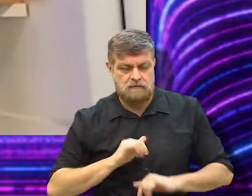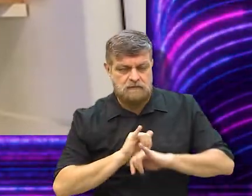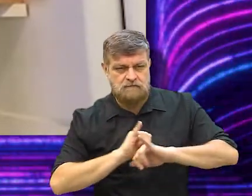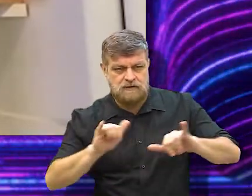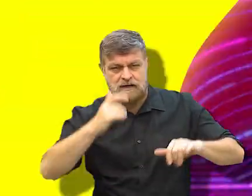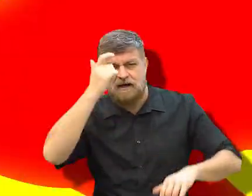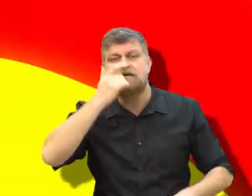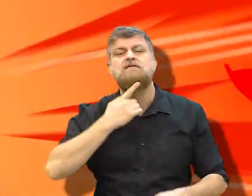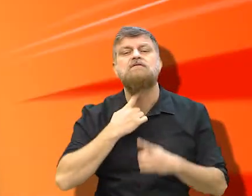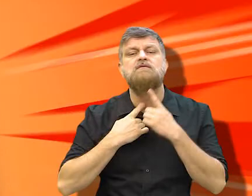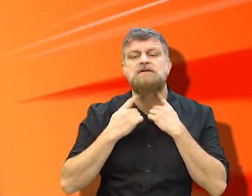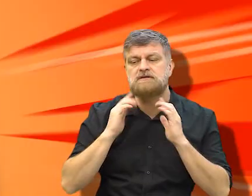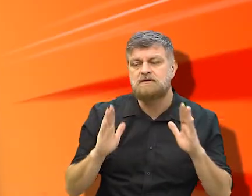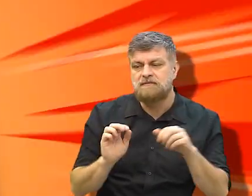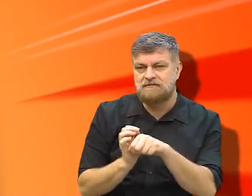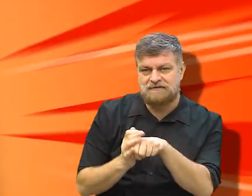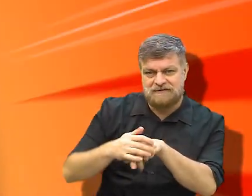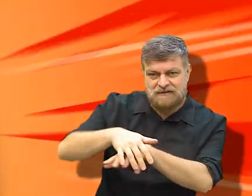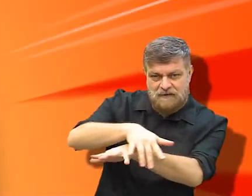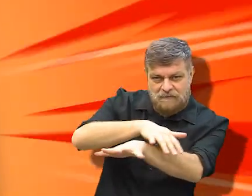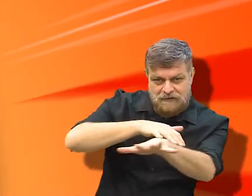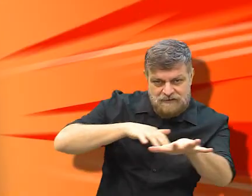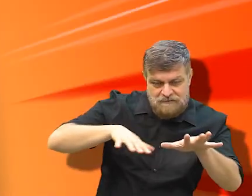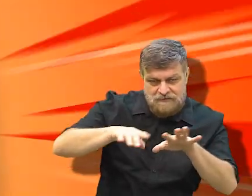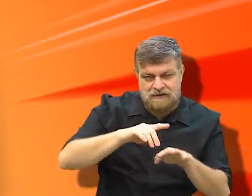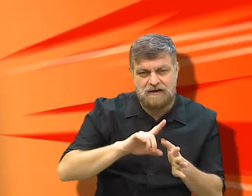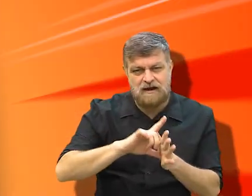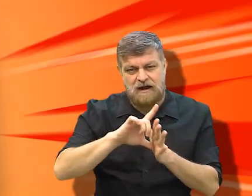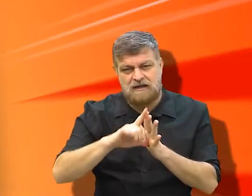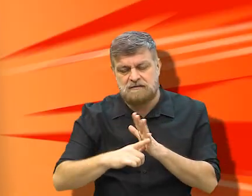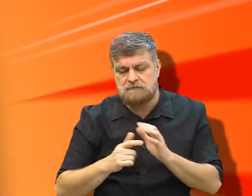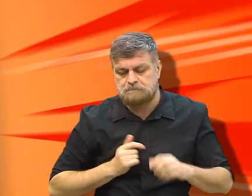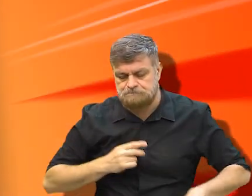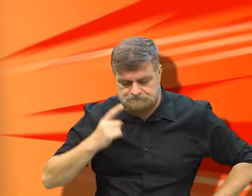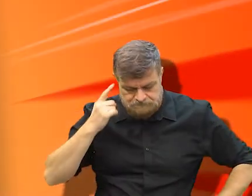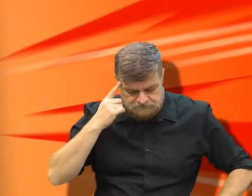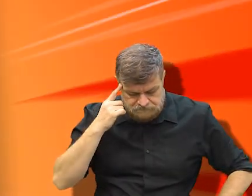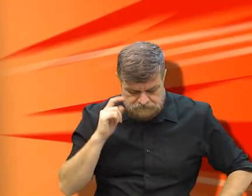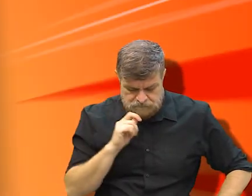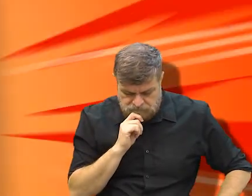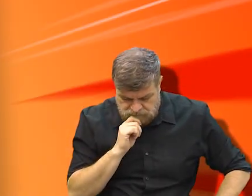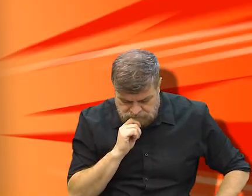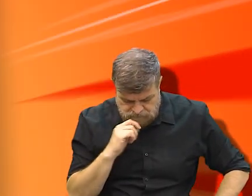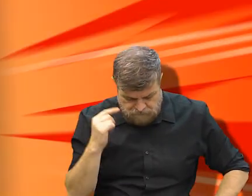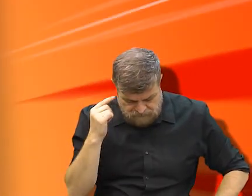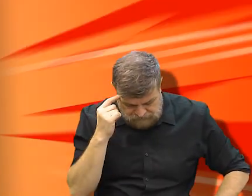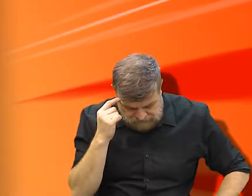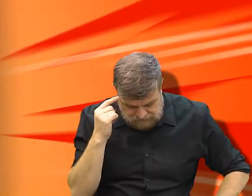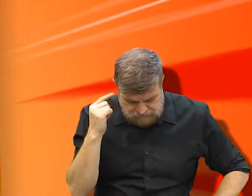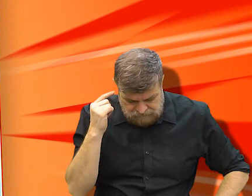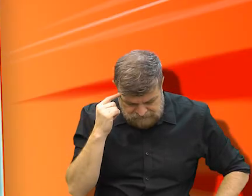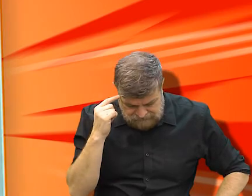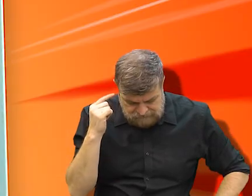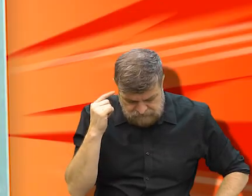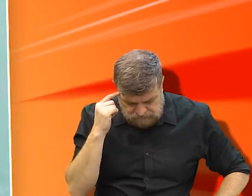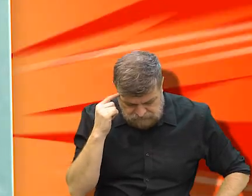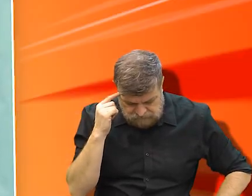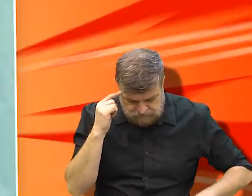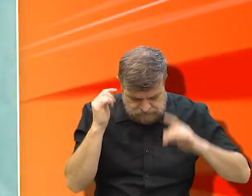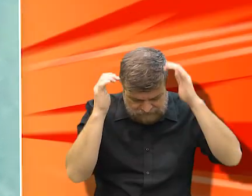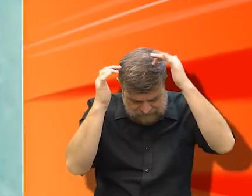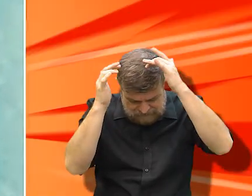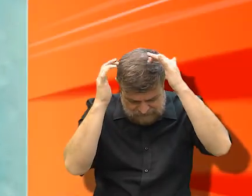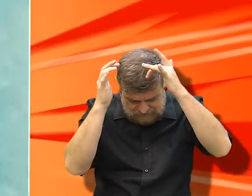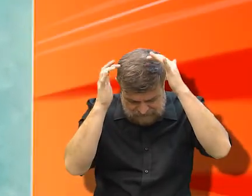Eu queria escrever isso na pandemia. Um tempo depois, é lógico, quando você quer escrever sobre algo, você fica pensando, fermentando aquela